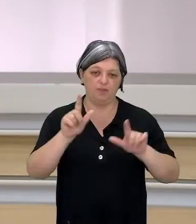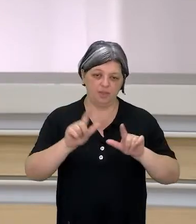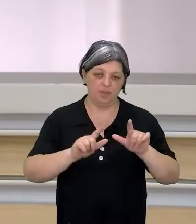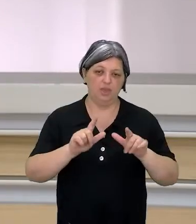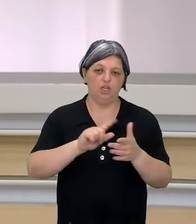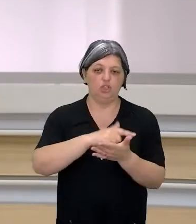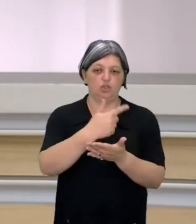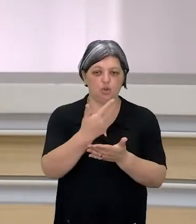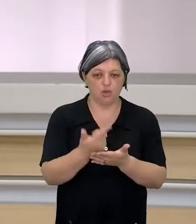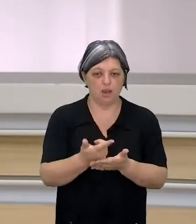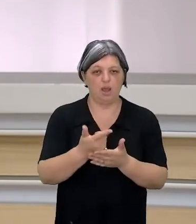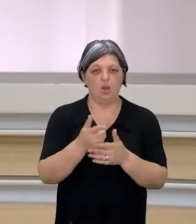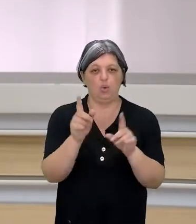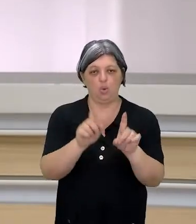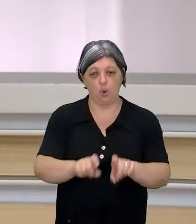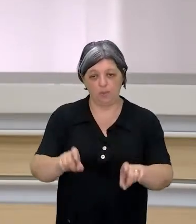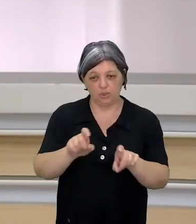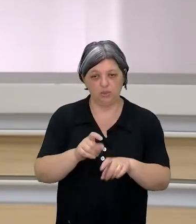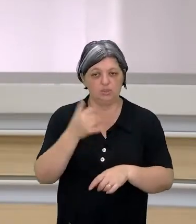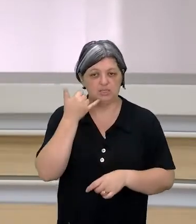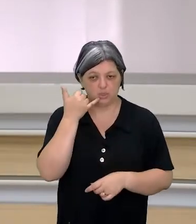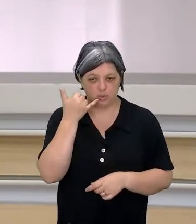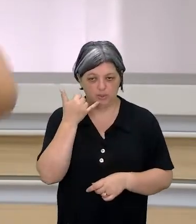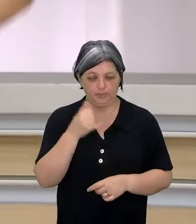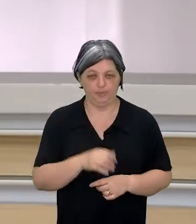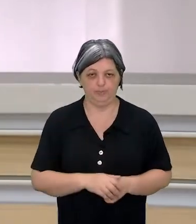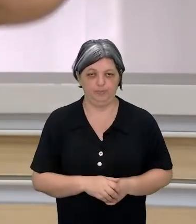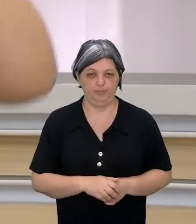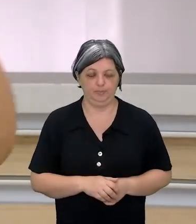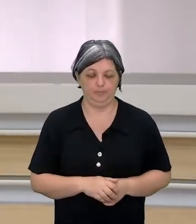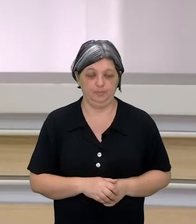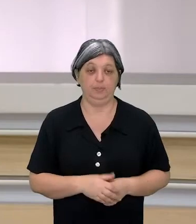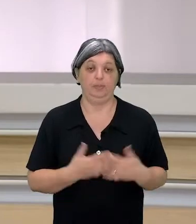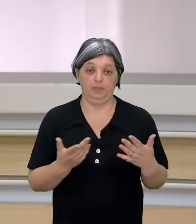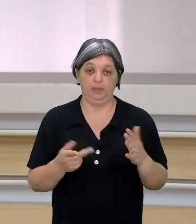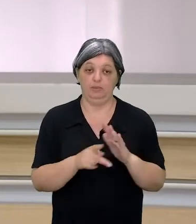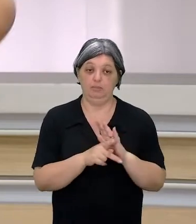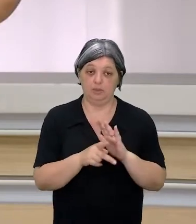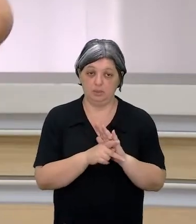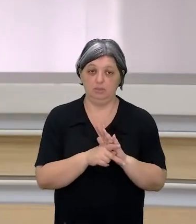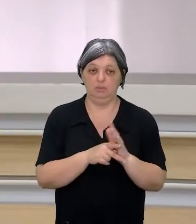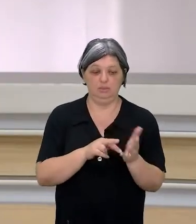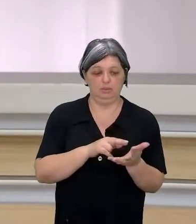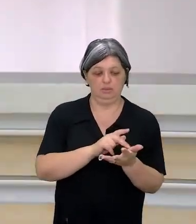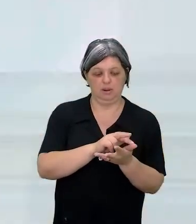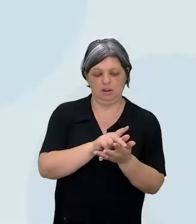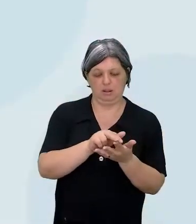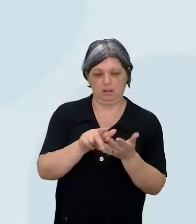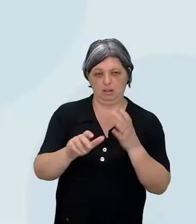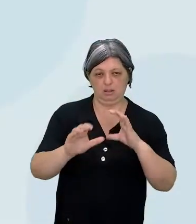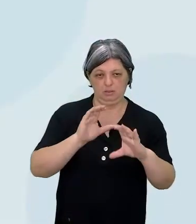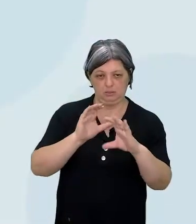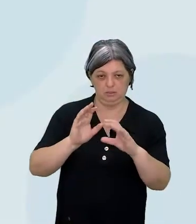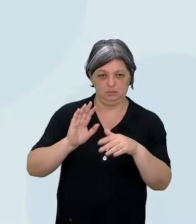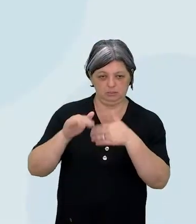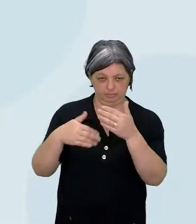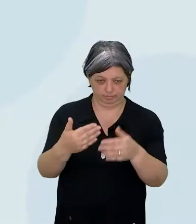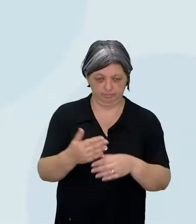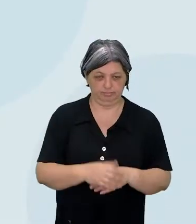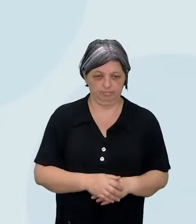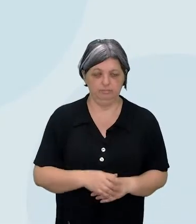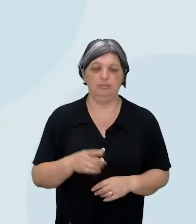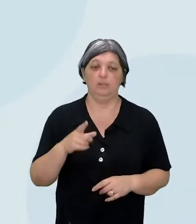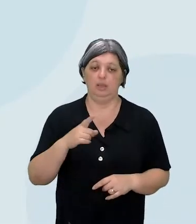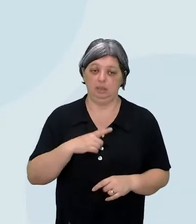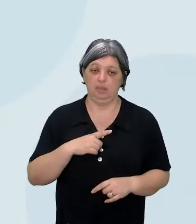jornal, computador, celular. E esses meios de comunicação e todo esse processo de comunicação, ele tem